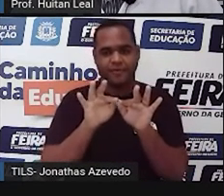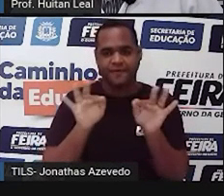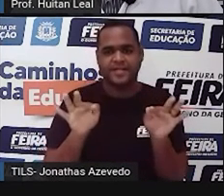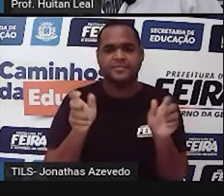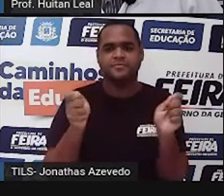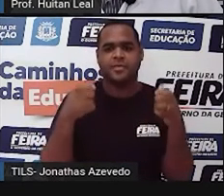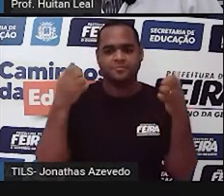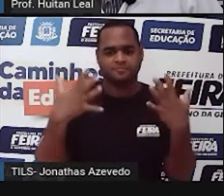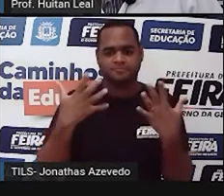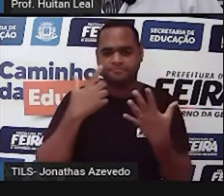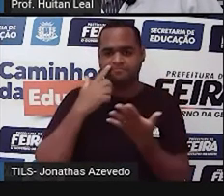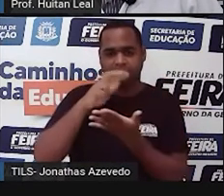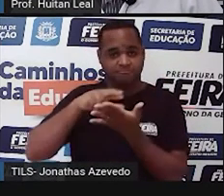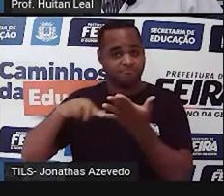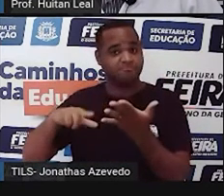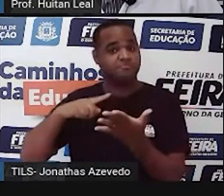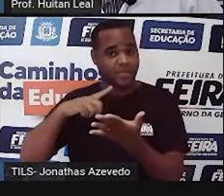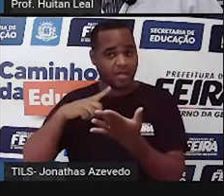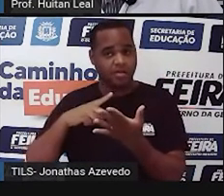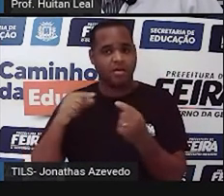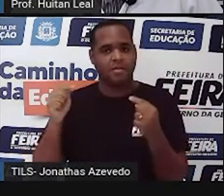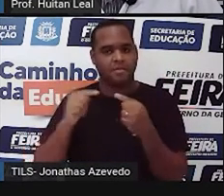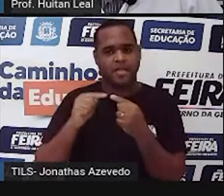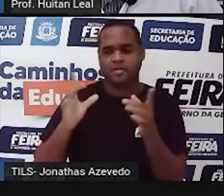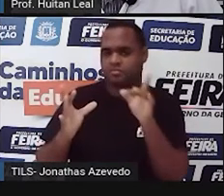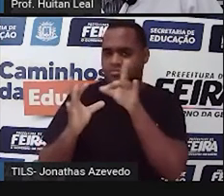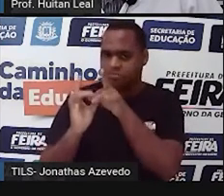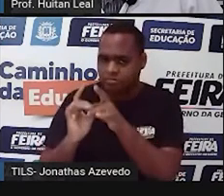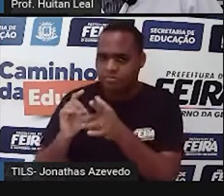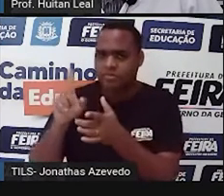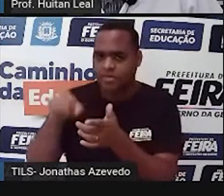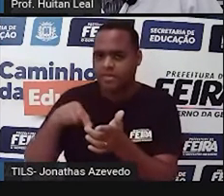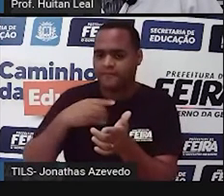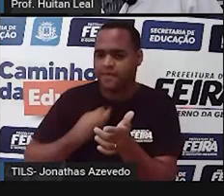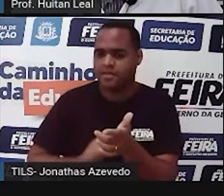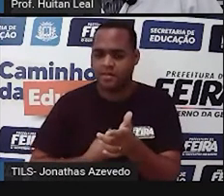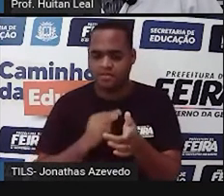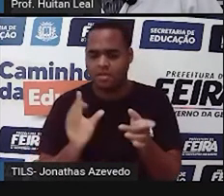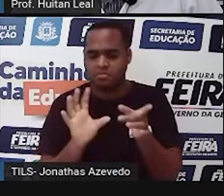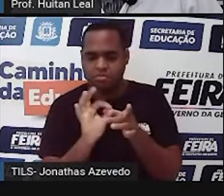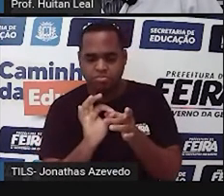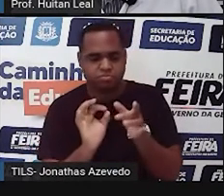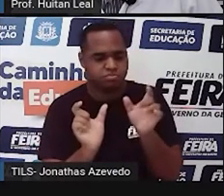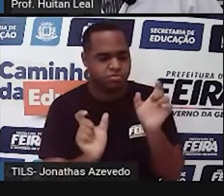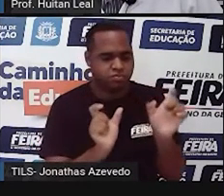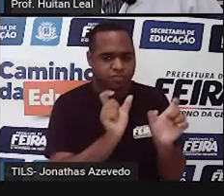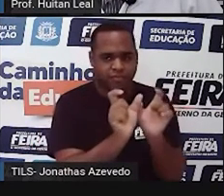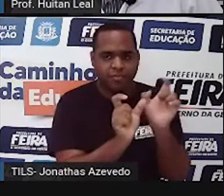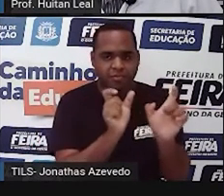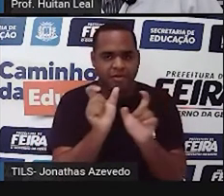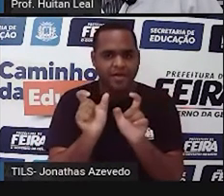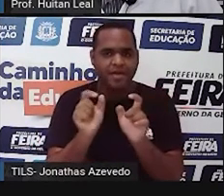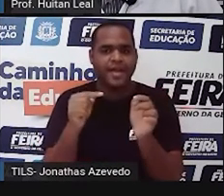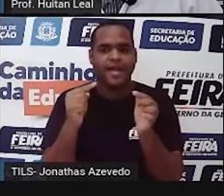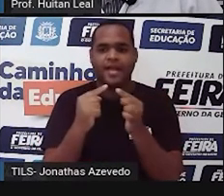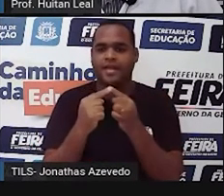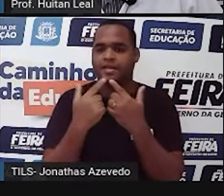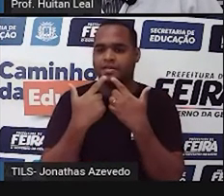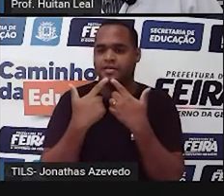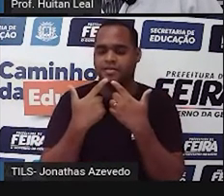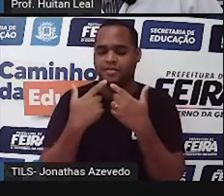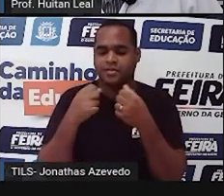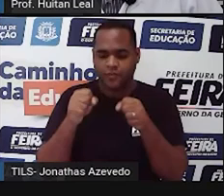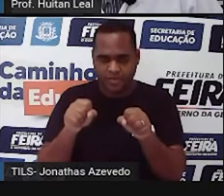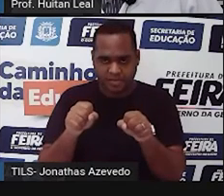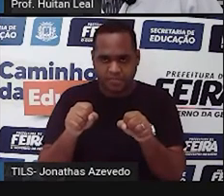e podem exprimir diversos sentidos conforme a relação que estabelecem entre as palavras. São unidades linguísticas